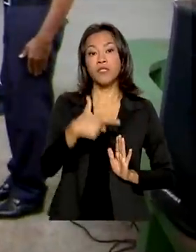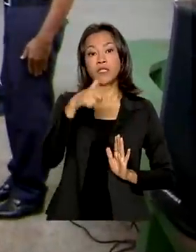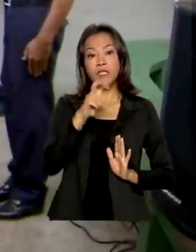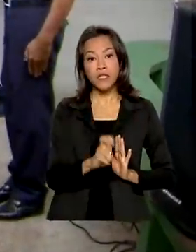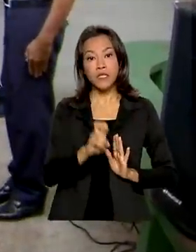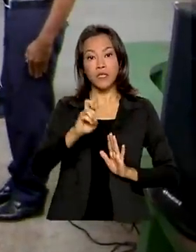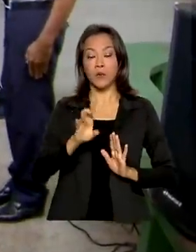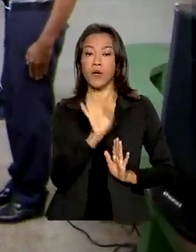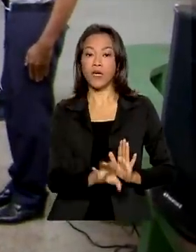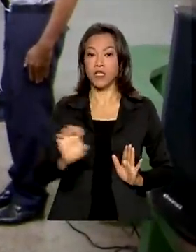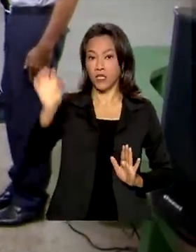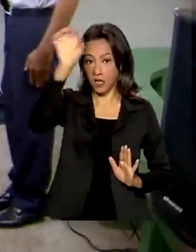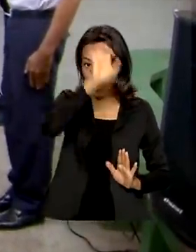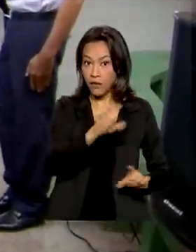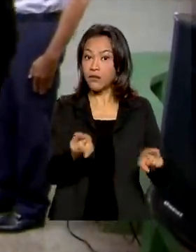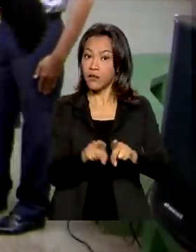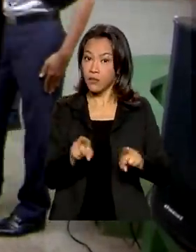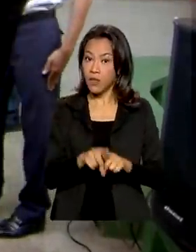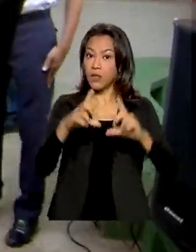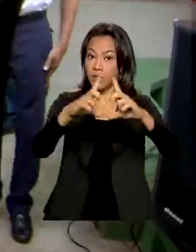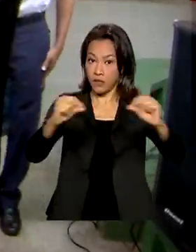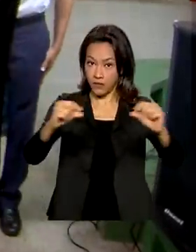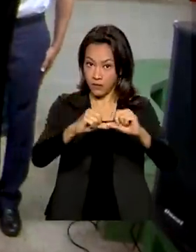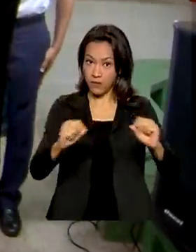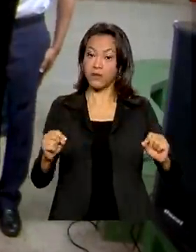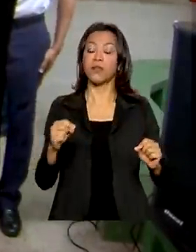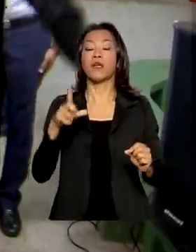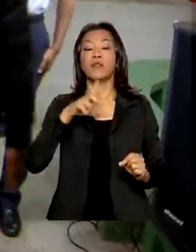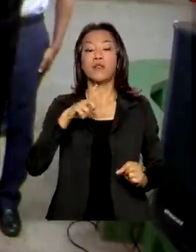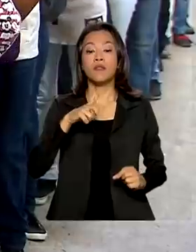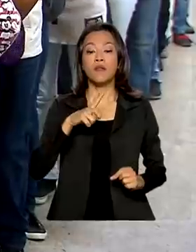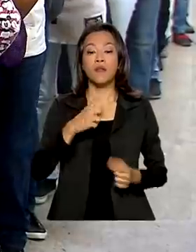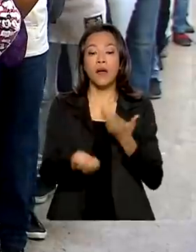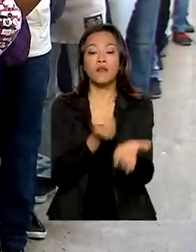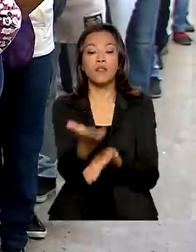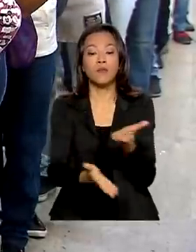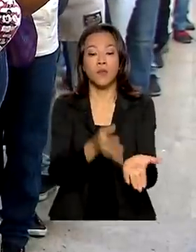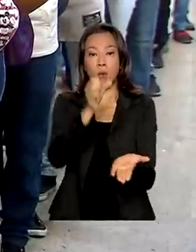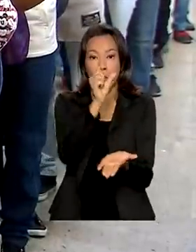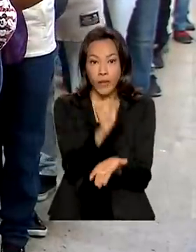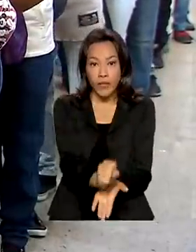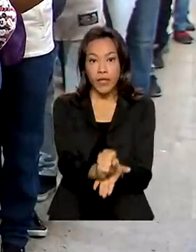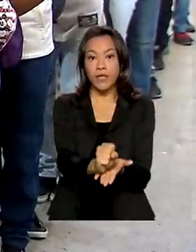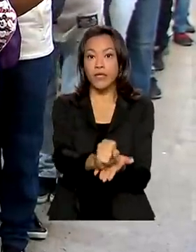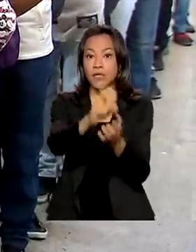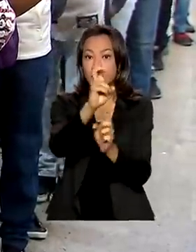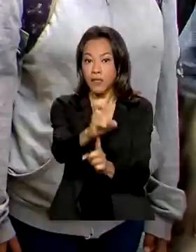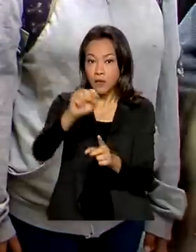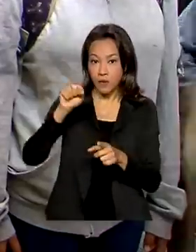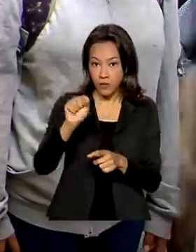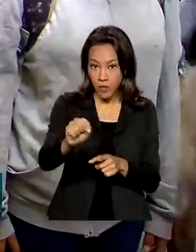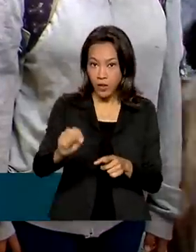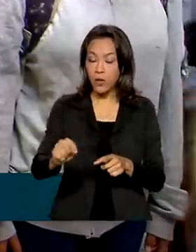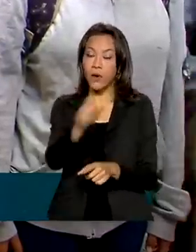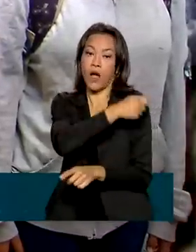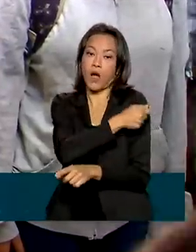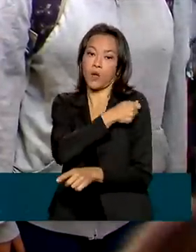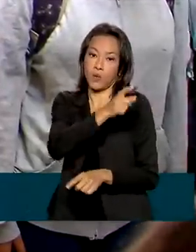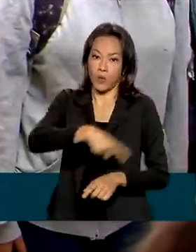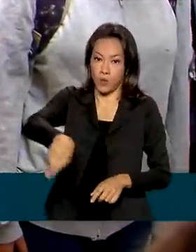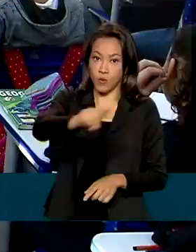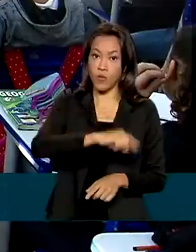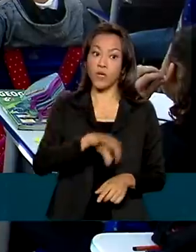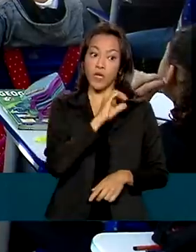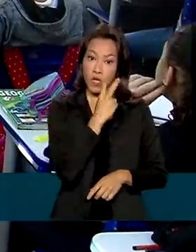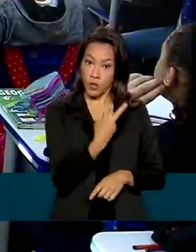e no Distrito Federal e atende cerca de 85 mil alunos. Em dois anos de